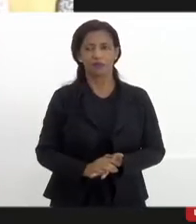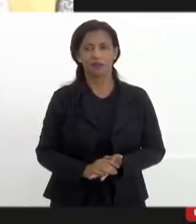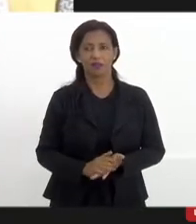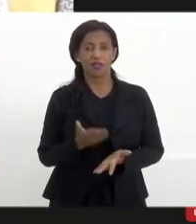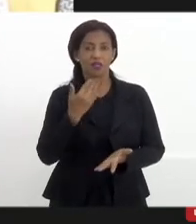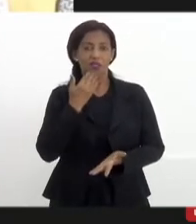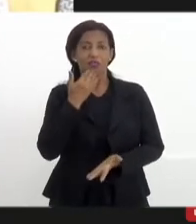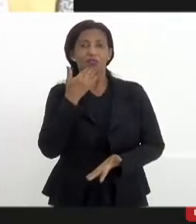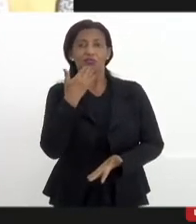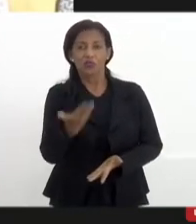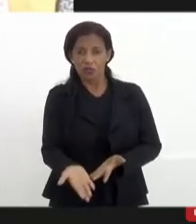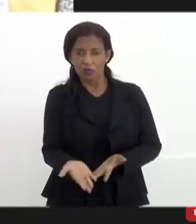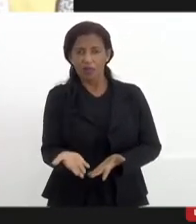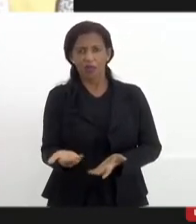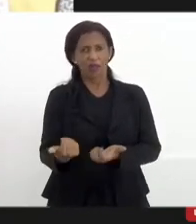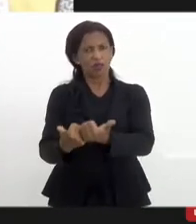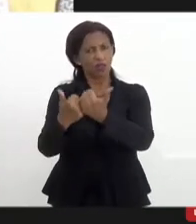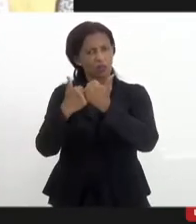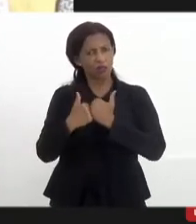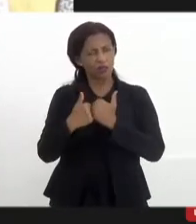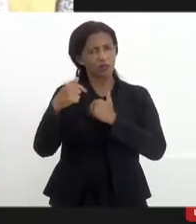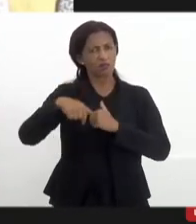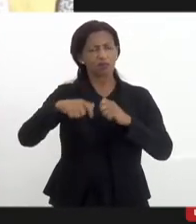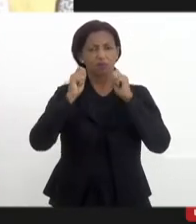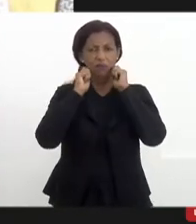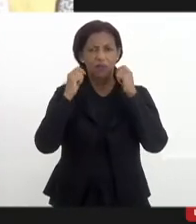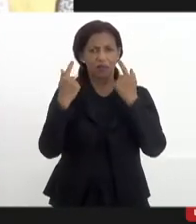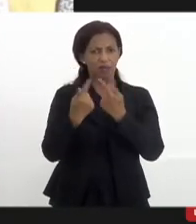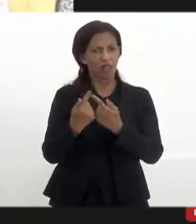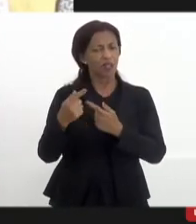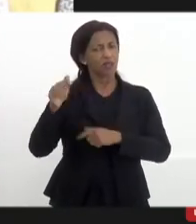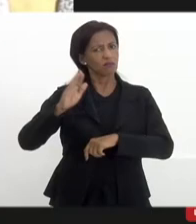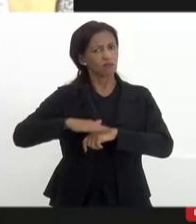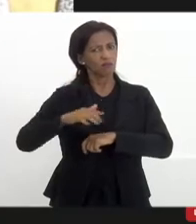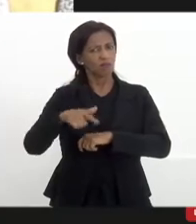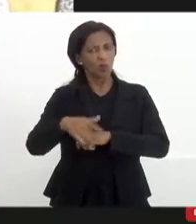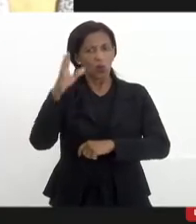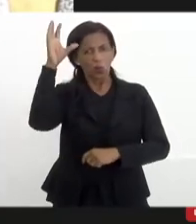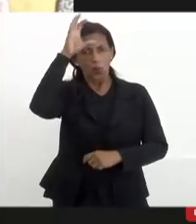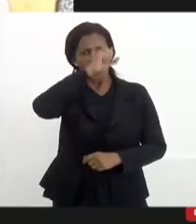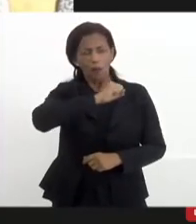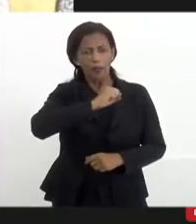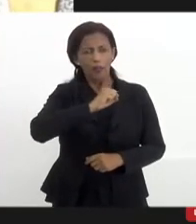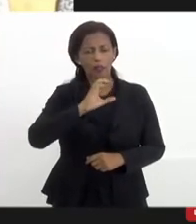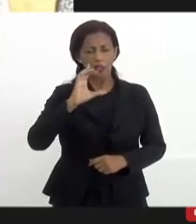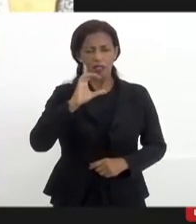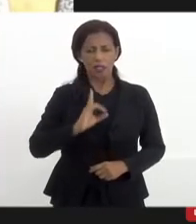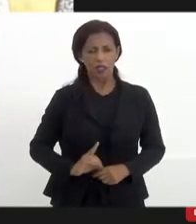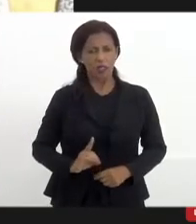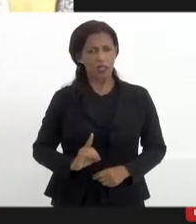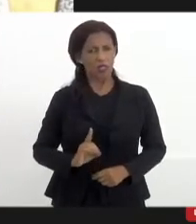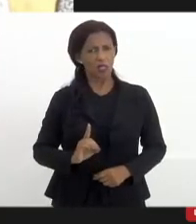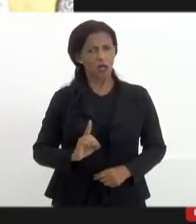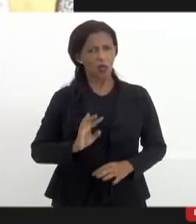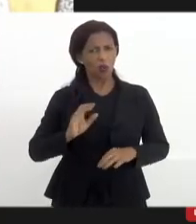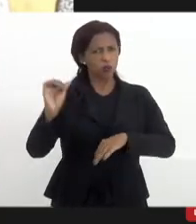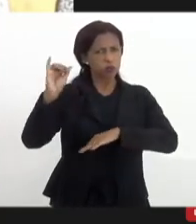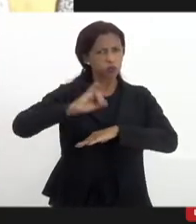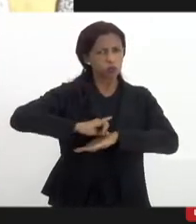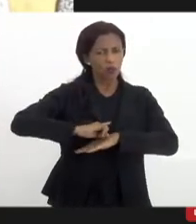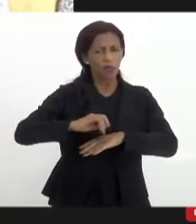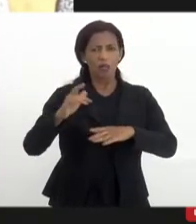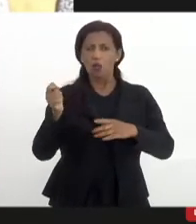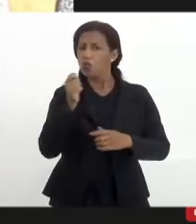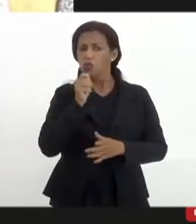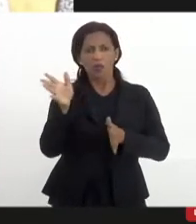pede auxílio a essa casa para que essa casa compreenda que o cidadão fluminense está sem acesso